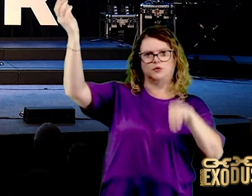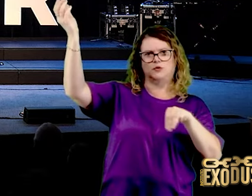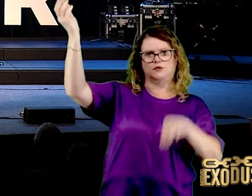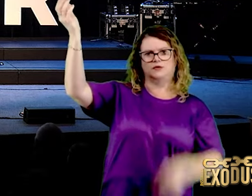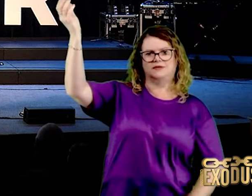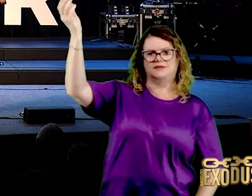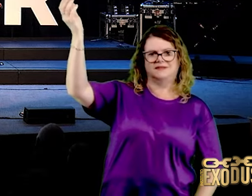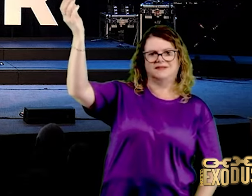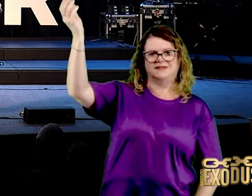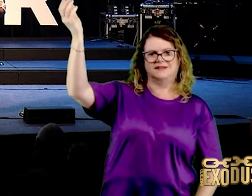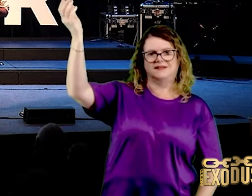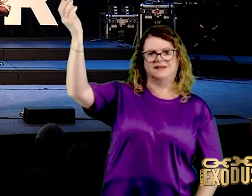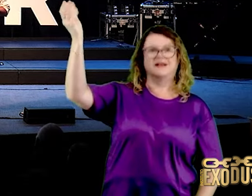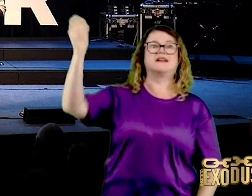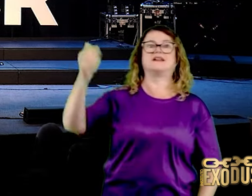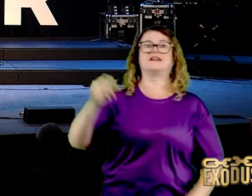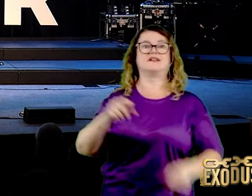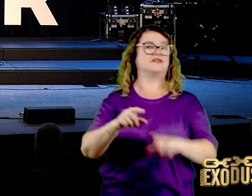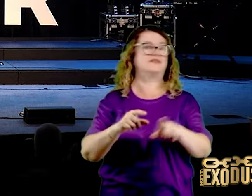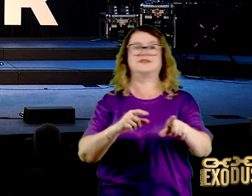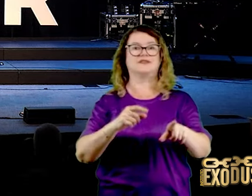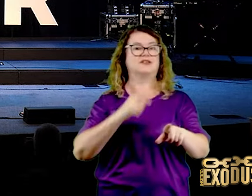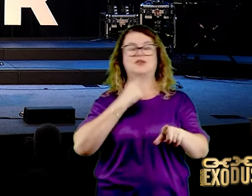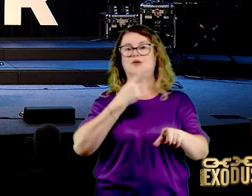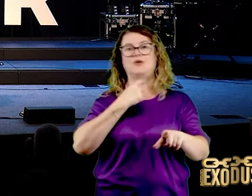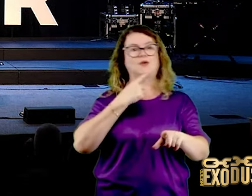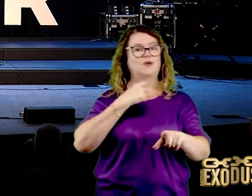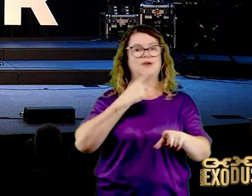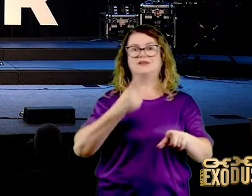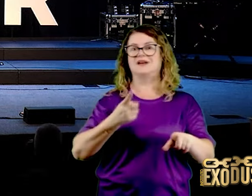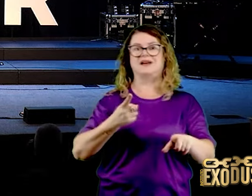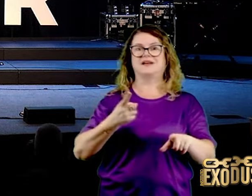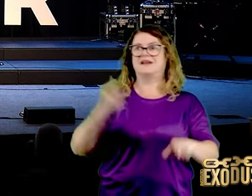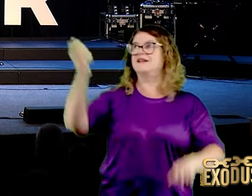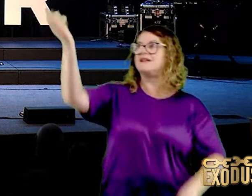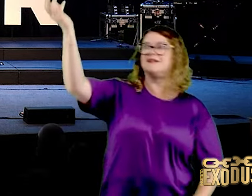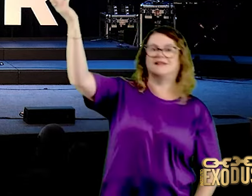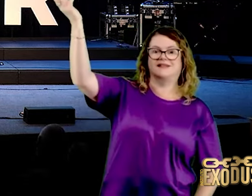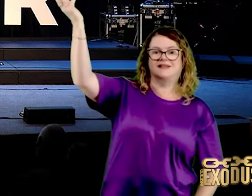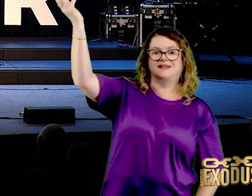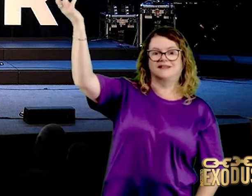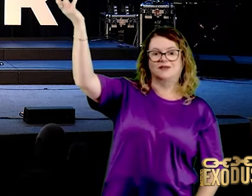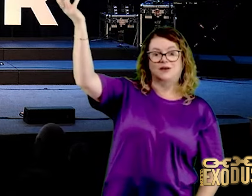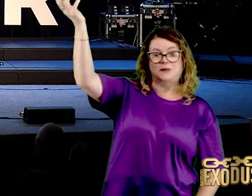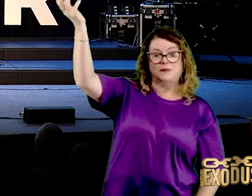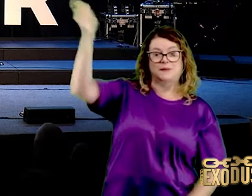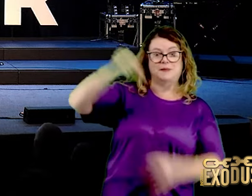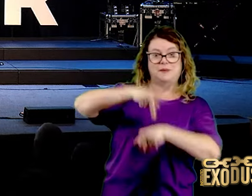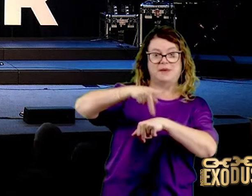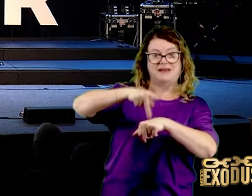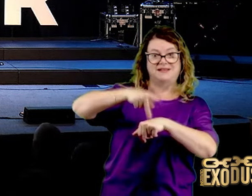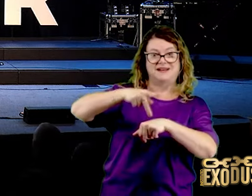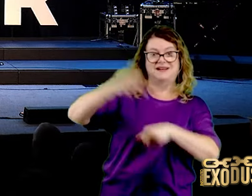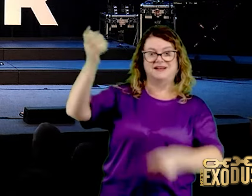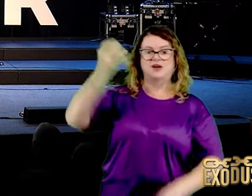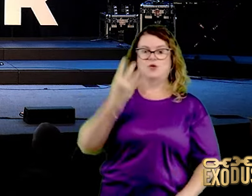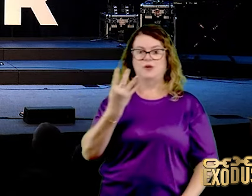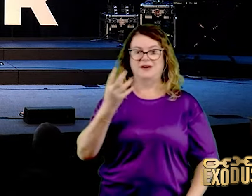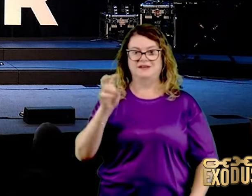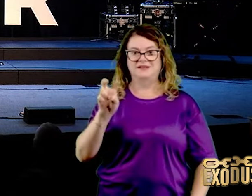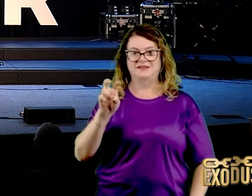mão levantada 45 minutos, você não vai conseguir orar nem 2, nem 5, nem 10 minutos, o treinamento difícil,